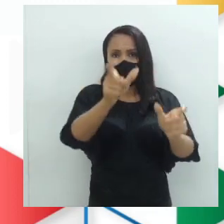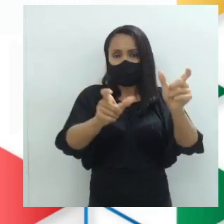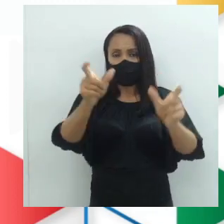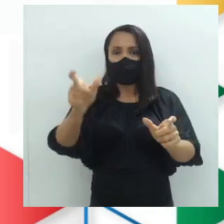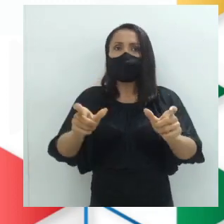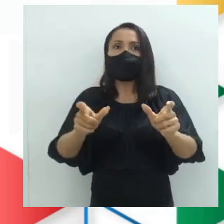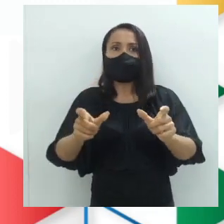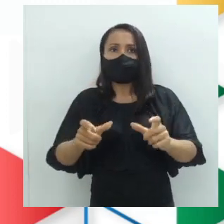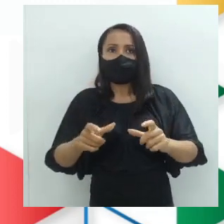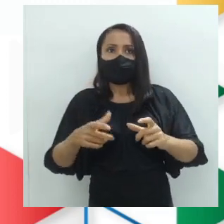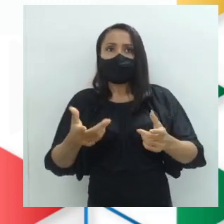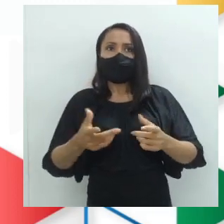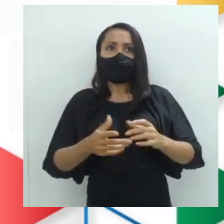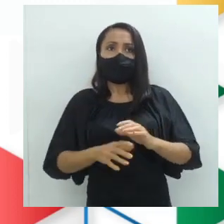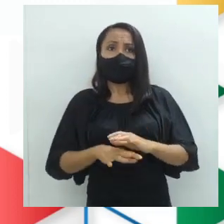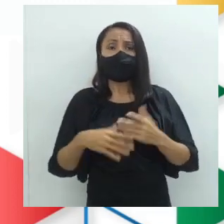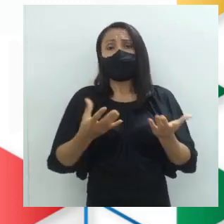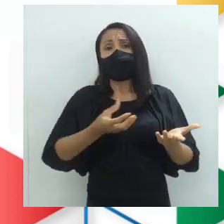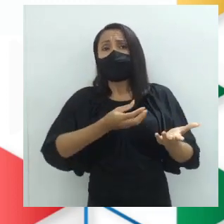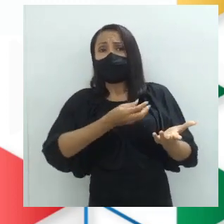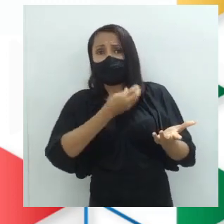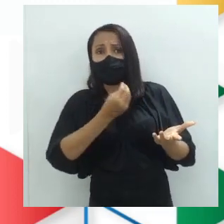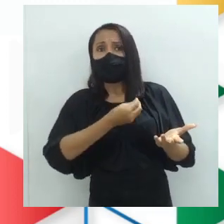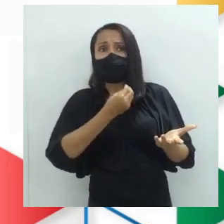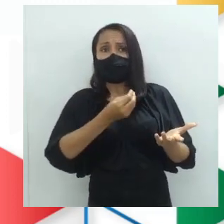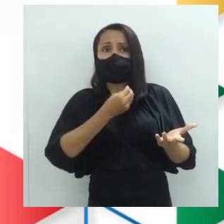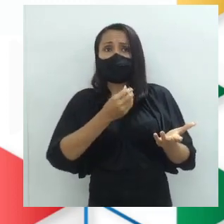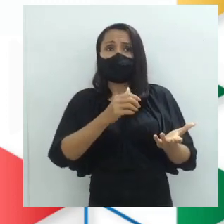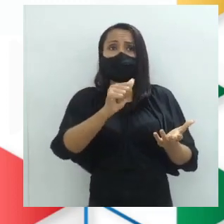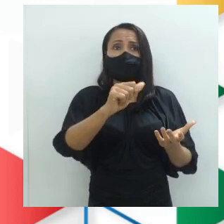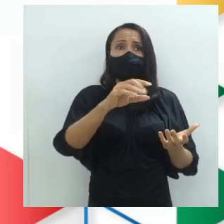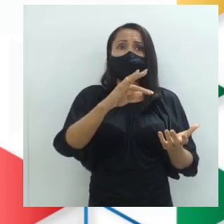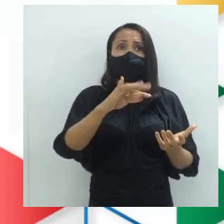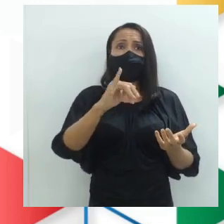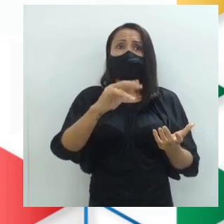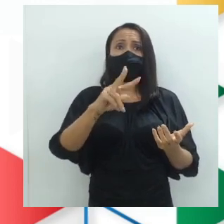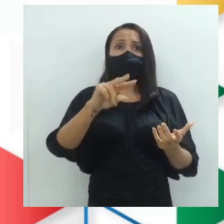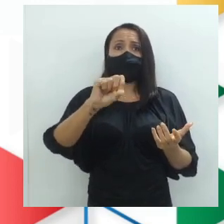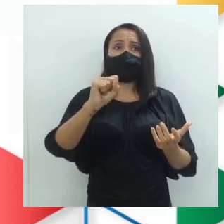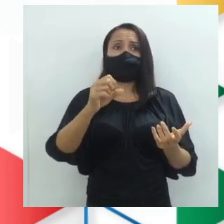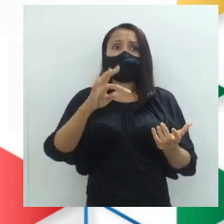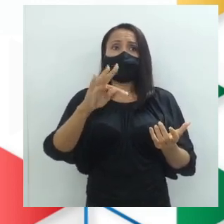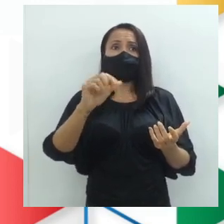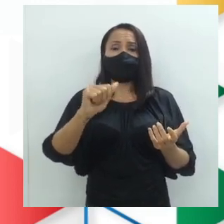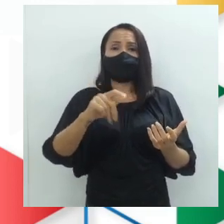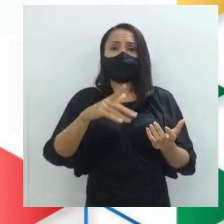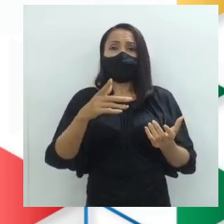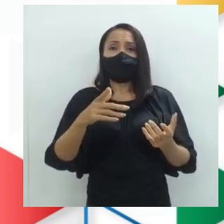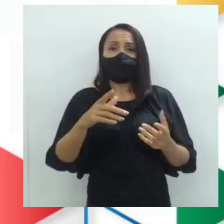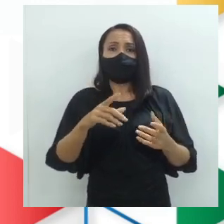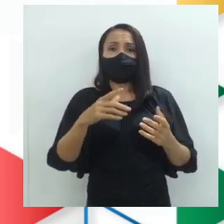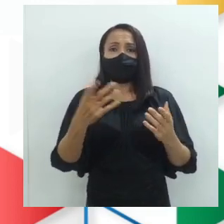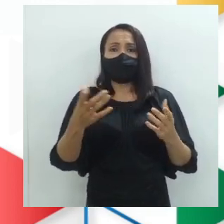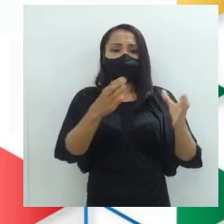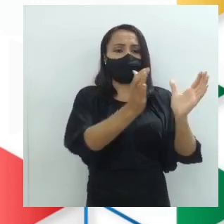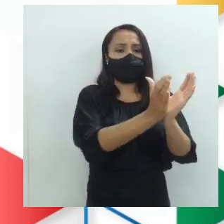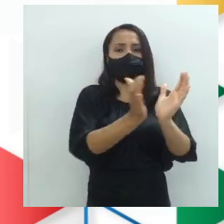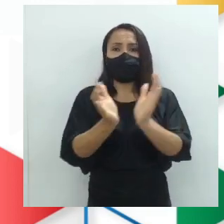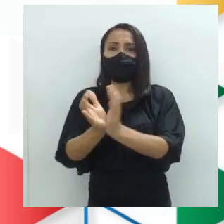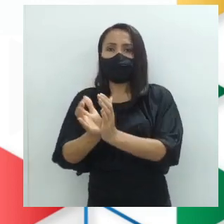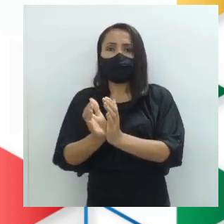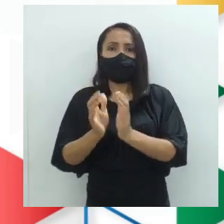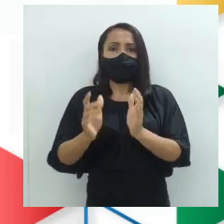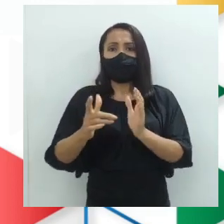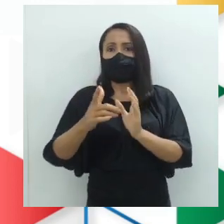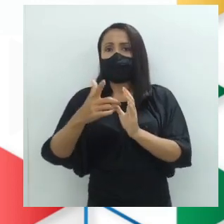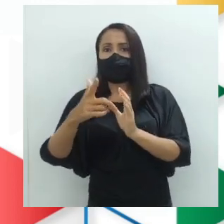radicais. Se existem ativistas radicais, existem aqueles que não são radicais. E embaixo nós